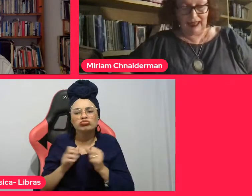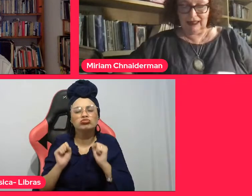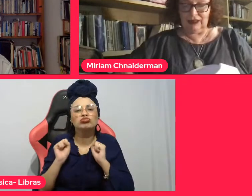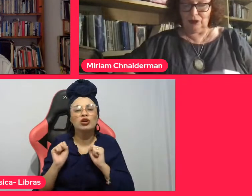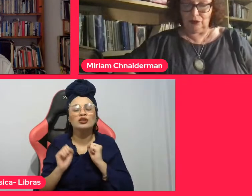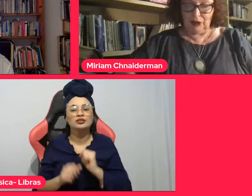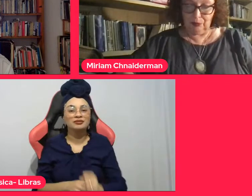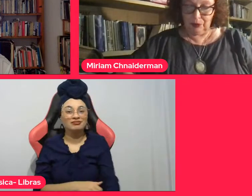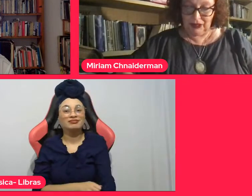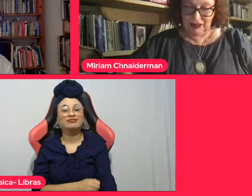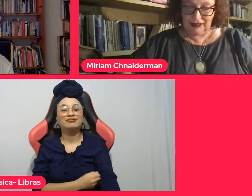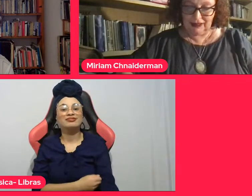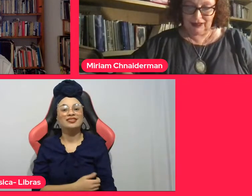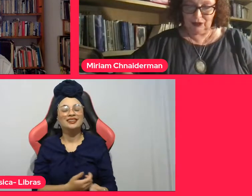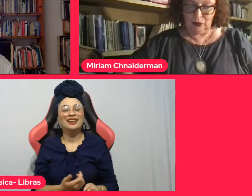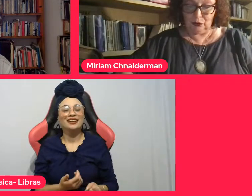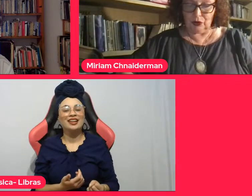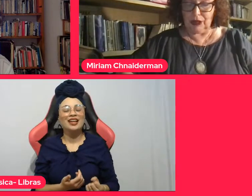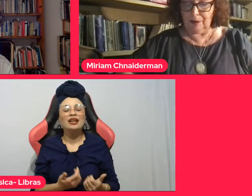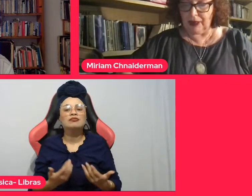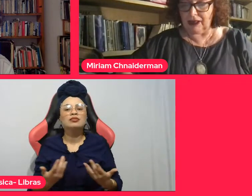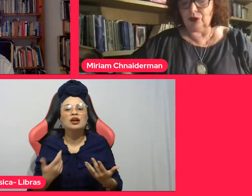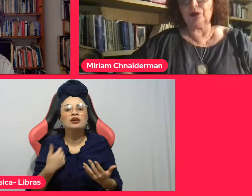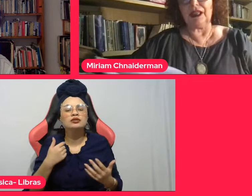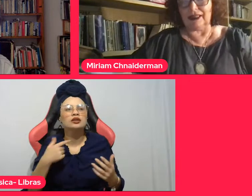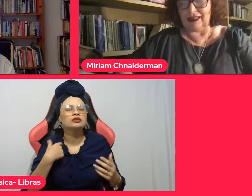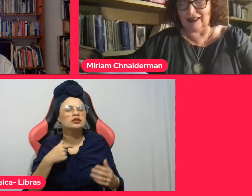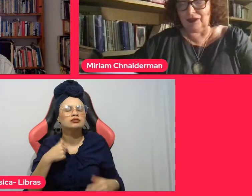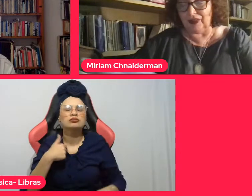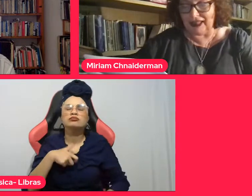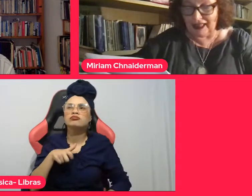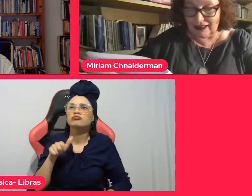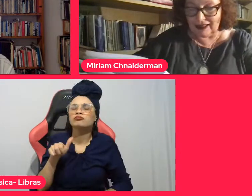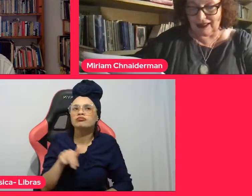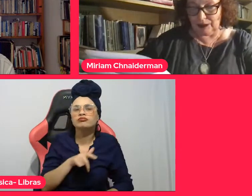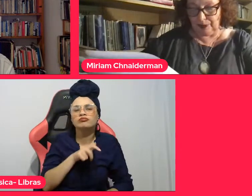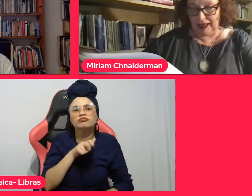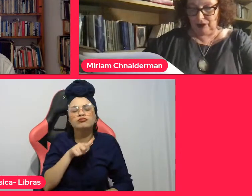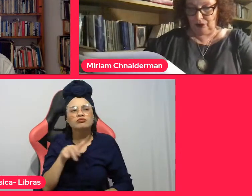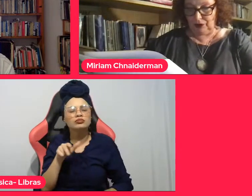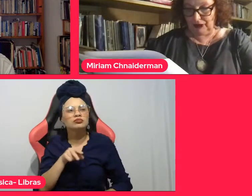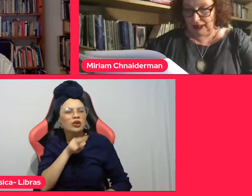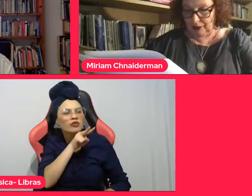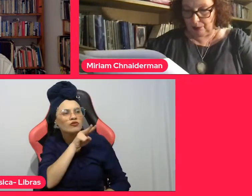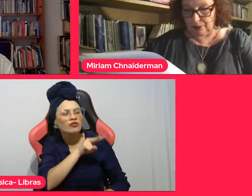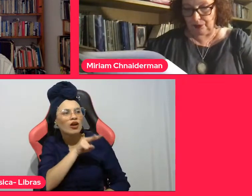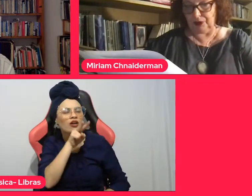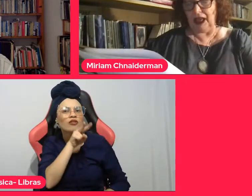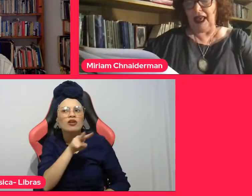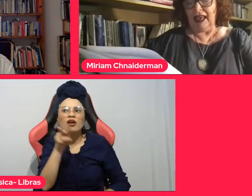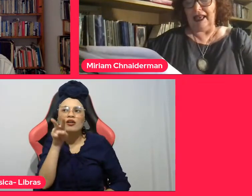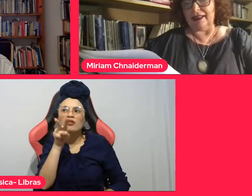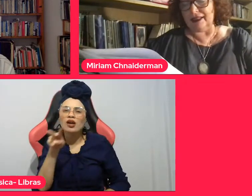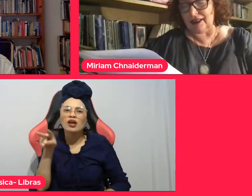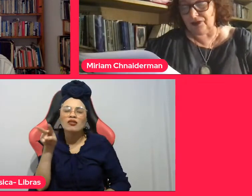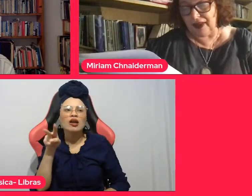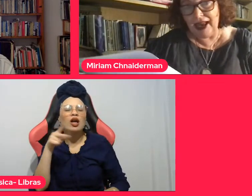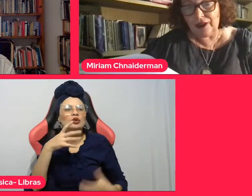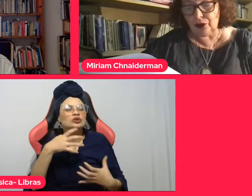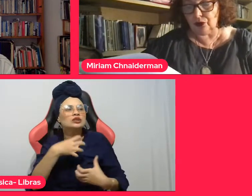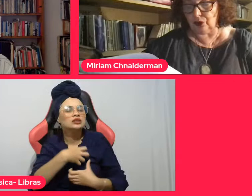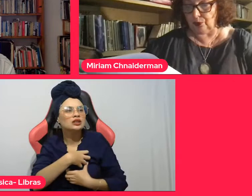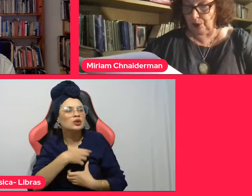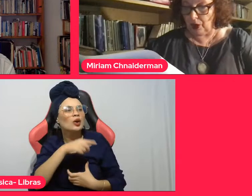as paisagens contemporâneas, o cruzamento entre diferentes espaços e tempos, entre